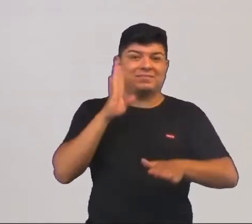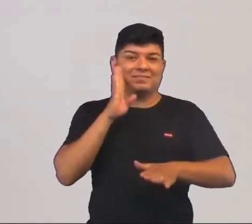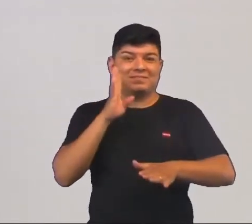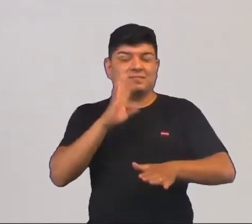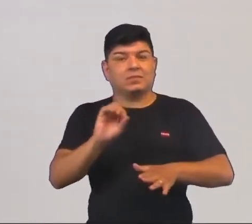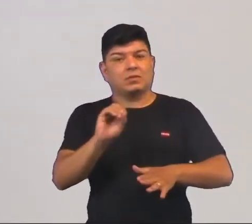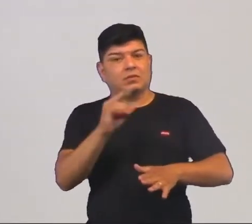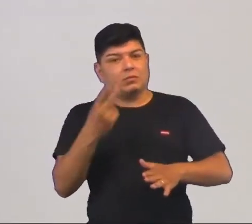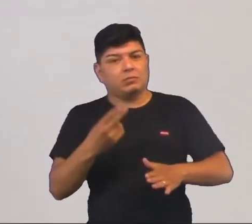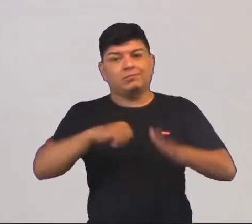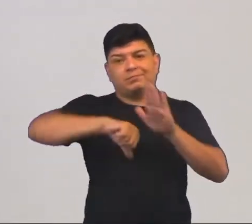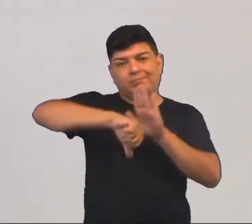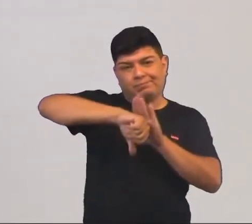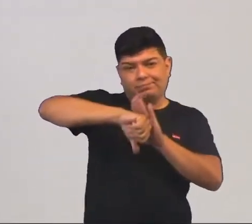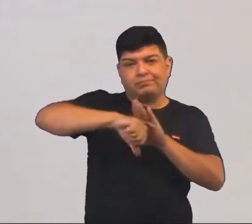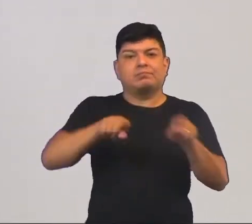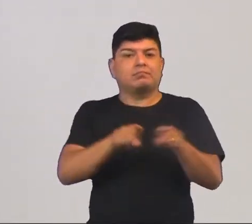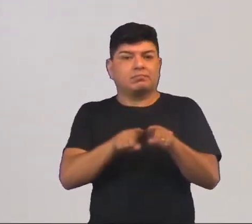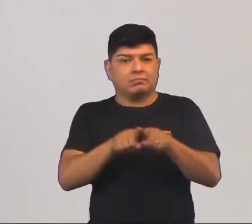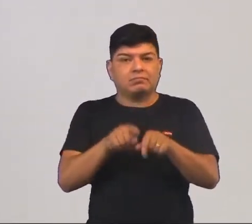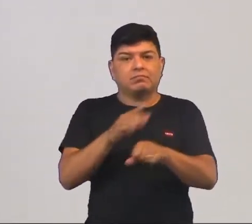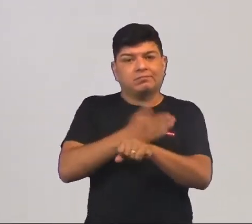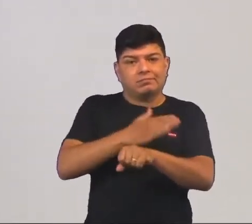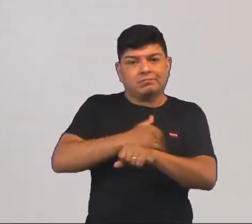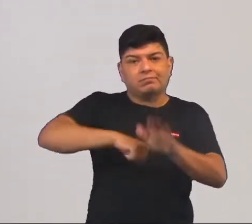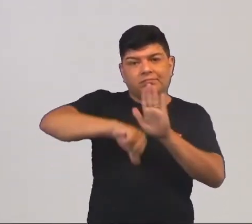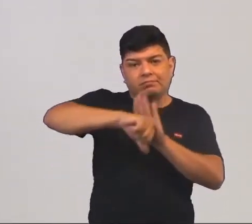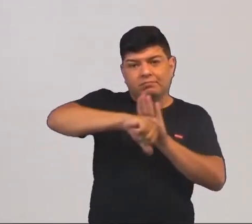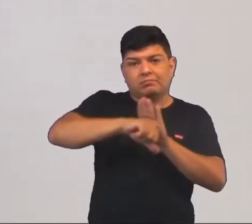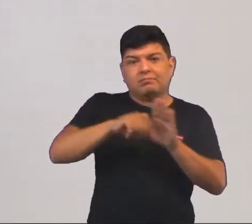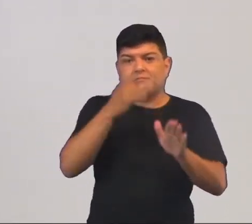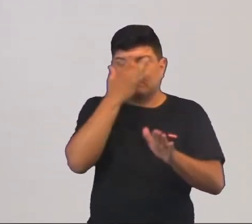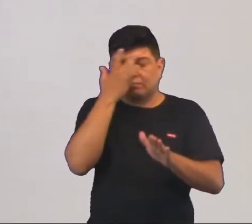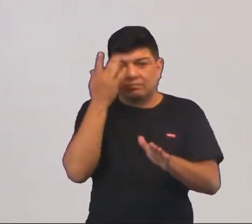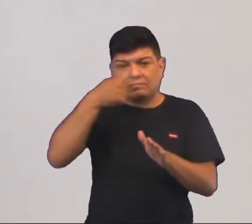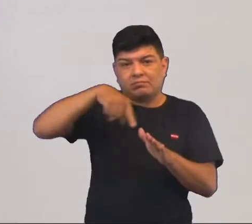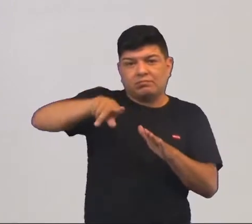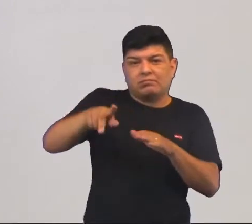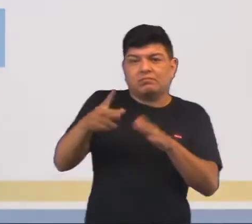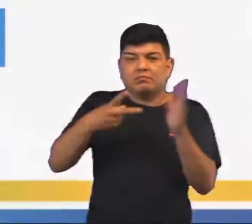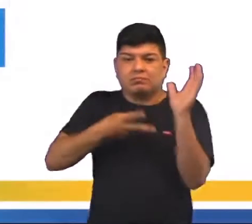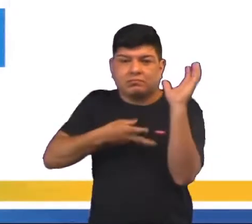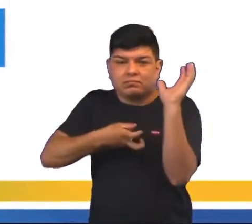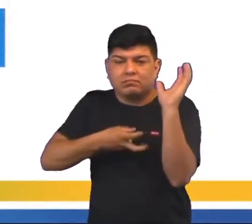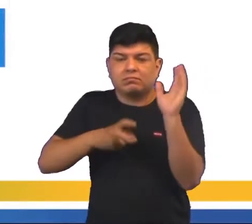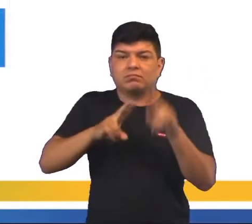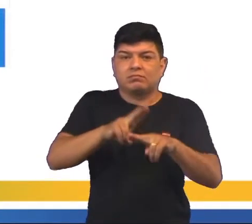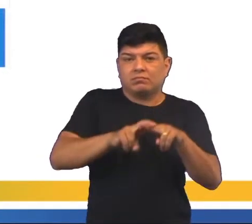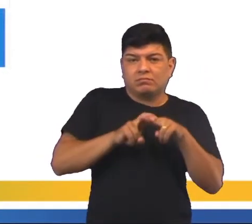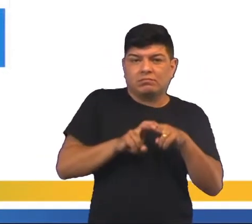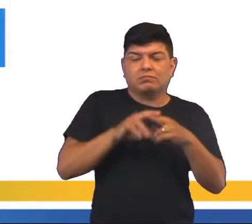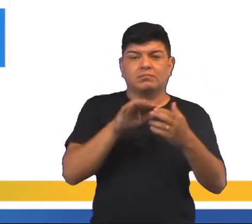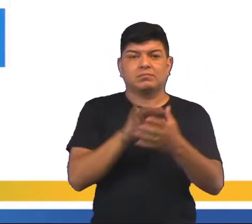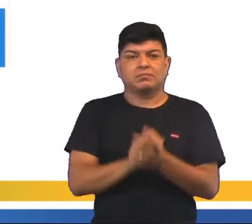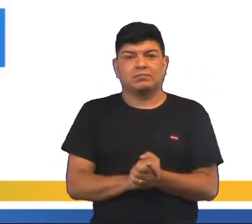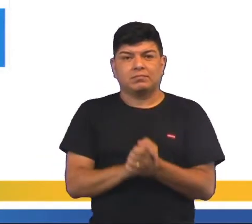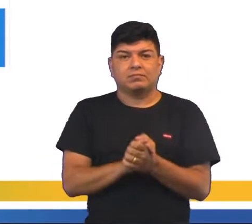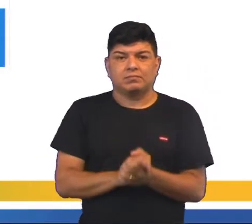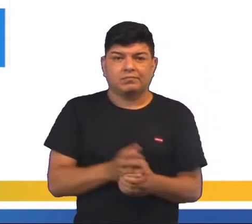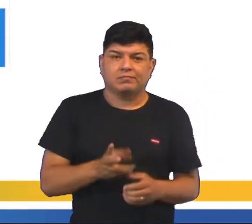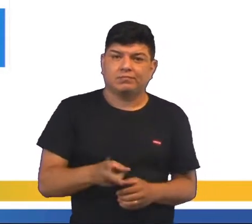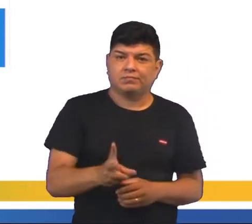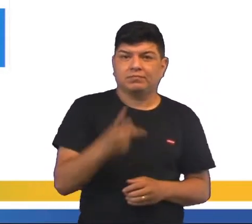legal ou às vezes de forma ilegal com práticas ilícitas por aqueles que vão explorar esse recurso. E aí, na